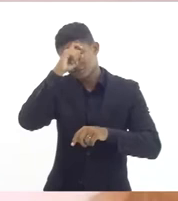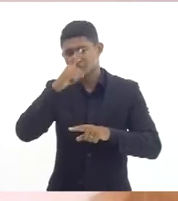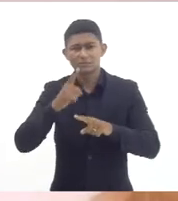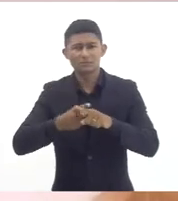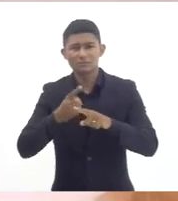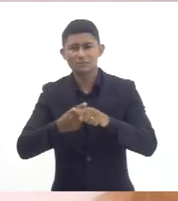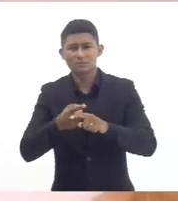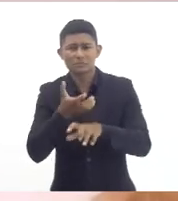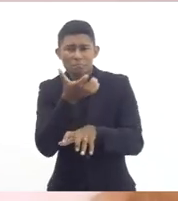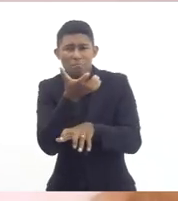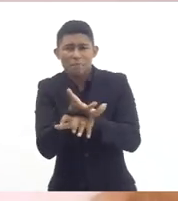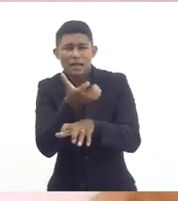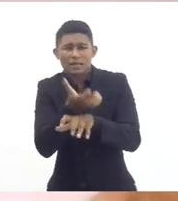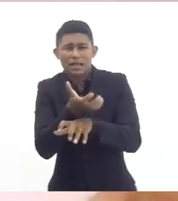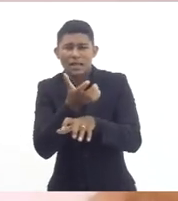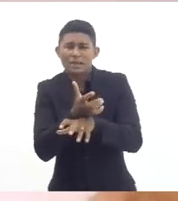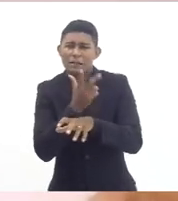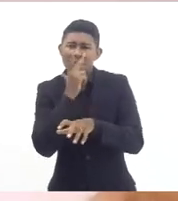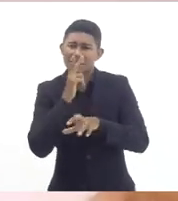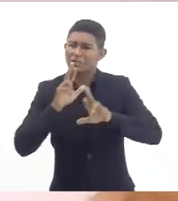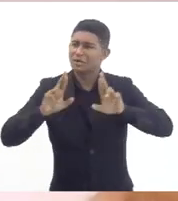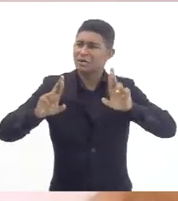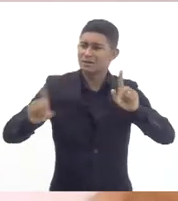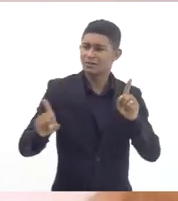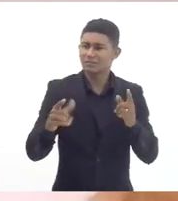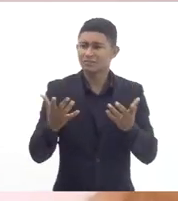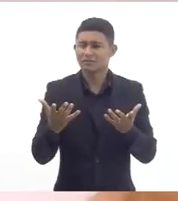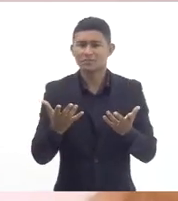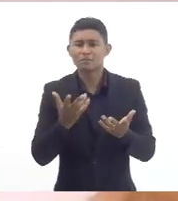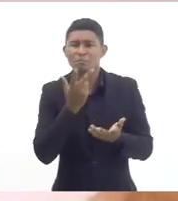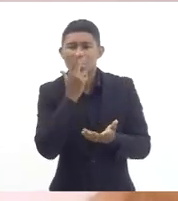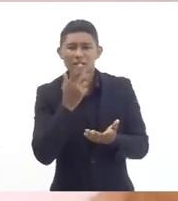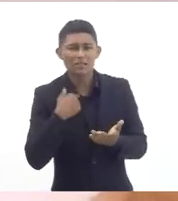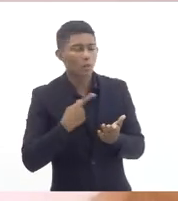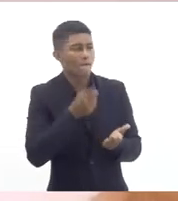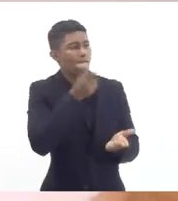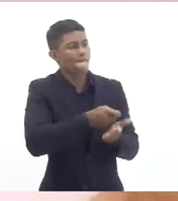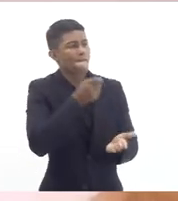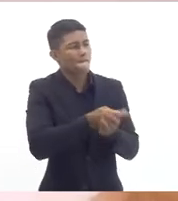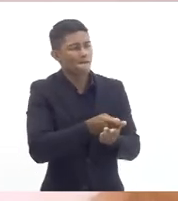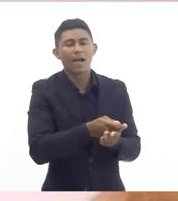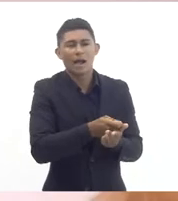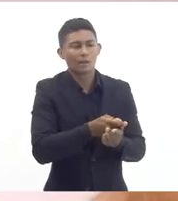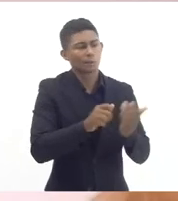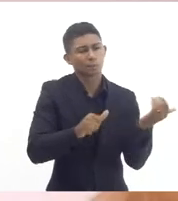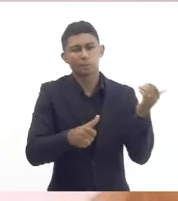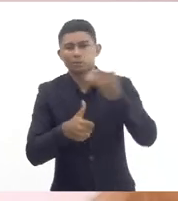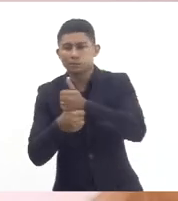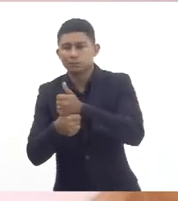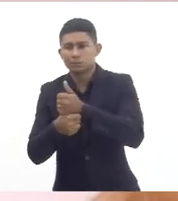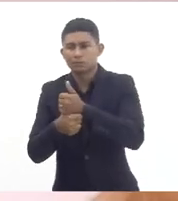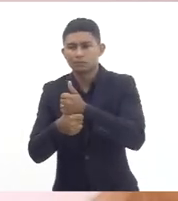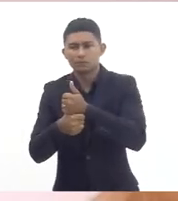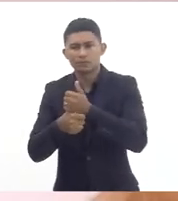coisa assim é como se fosse uma forçar a situação não resolve e